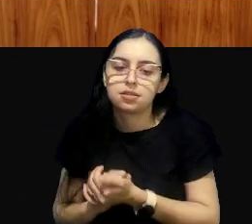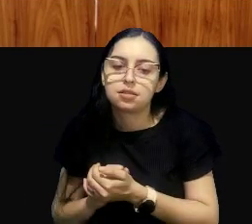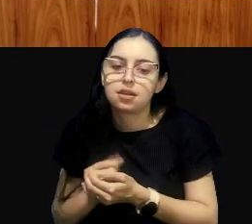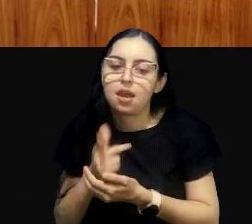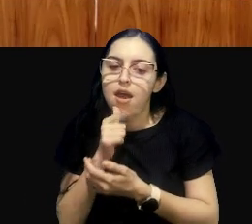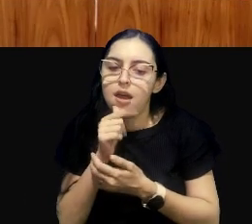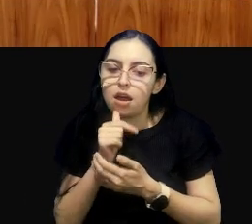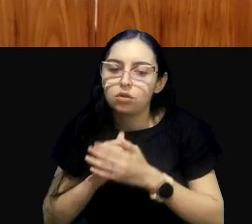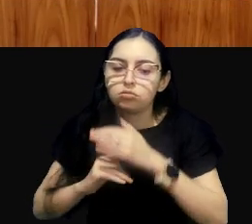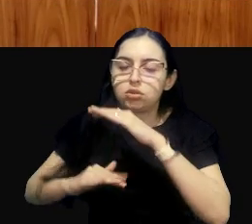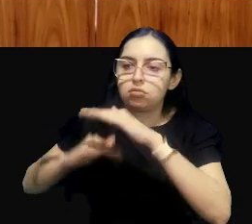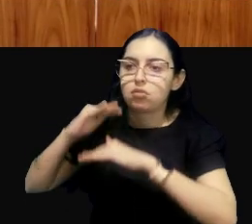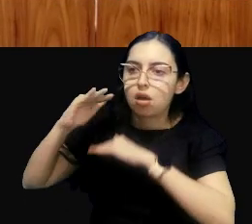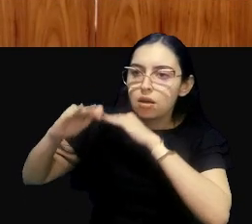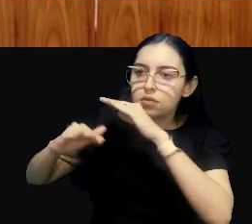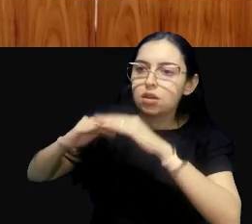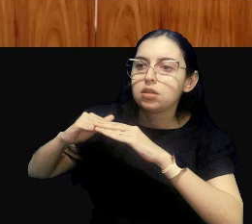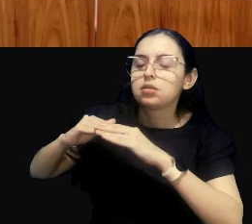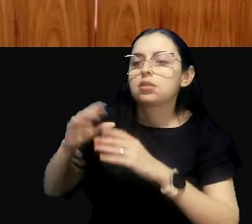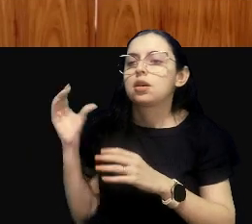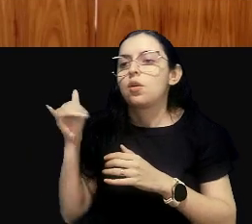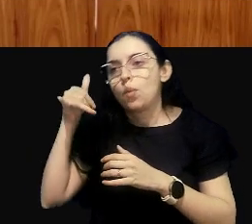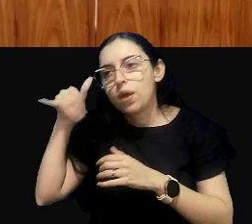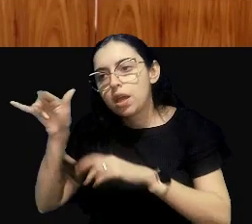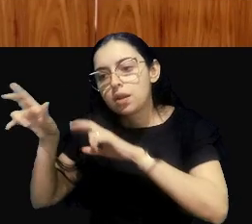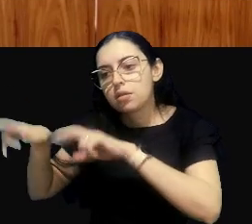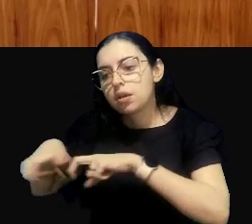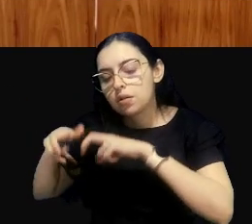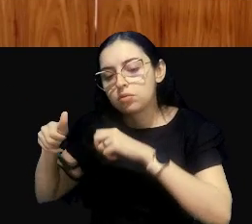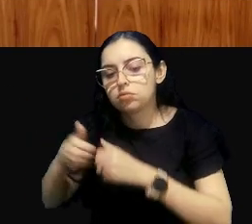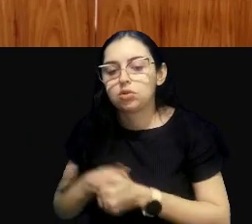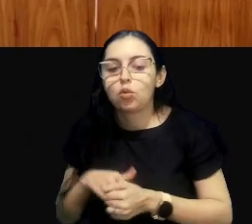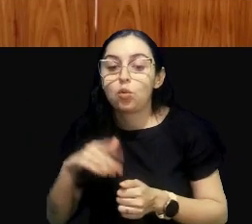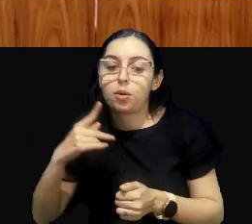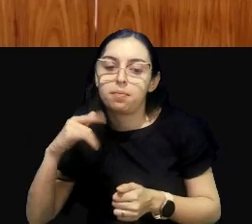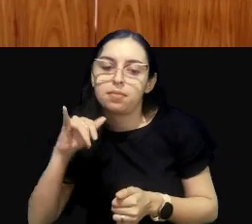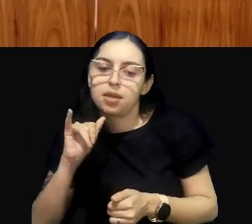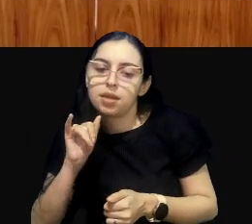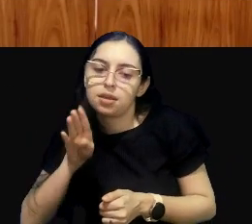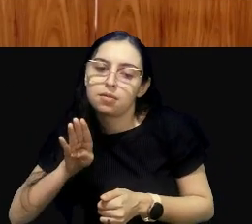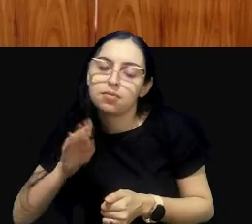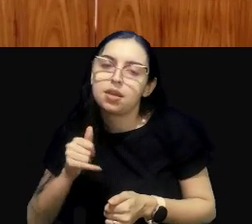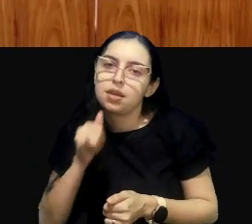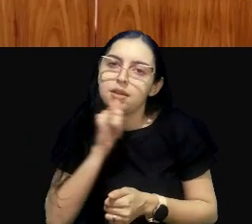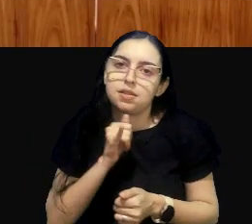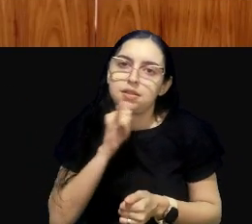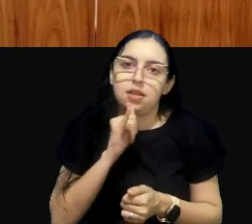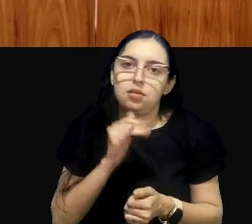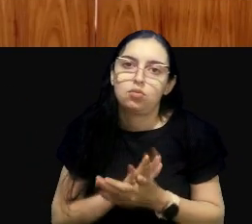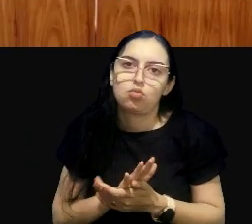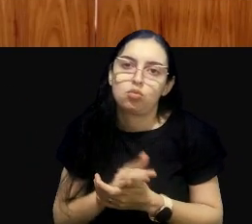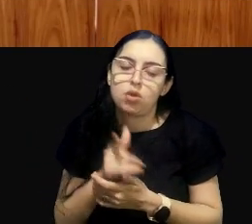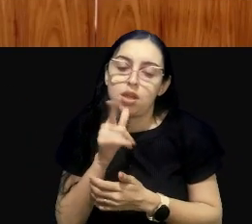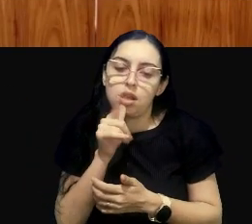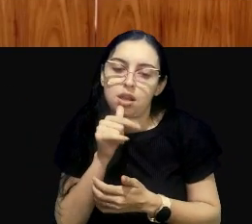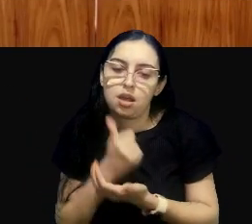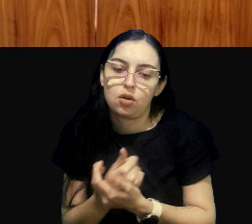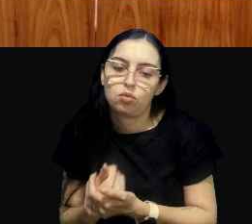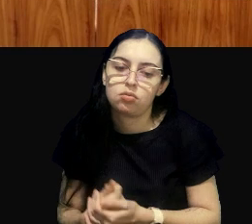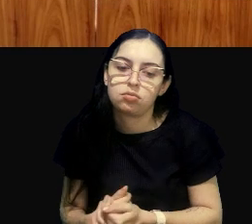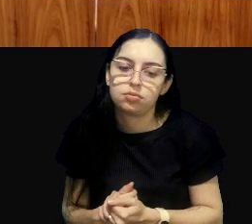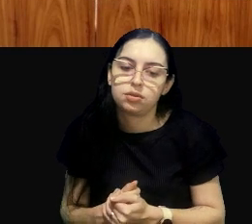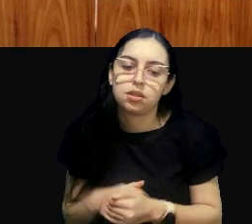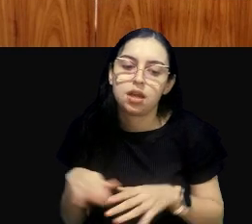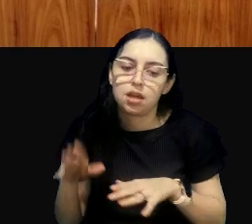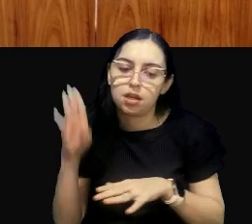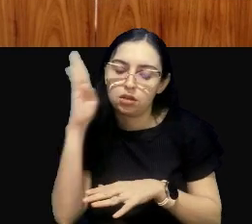avança, que as áreas agrícolas avançam, então o PIB, por exemplo, o PIB é inversamente proporcional à qualidade da água, na maior parte dos casos aqui